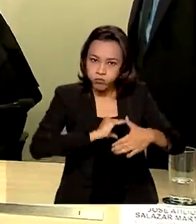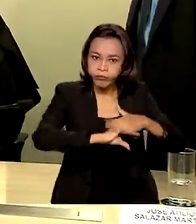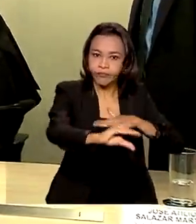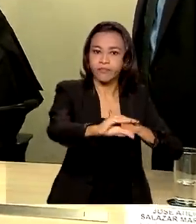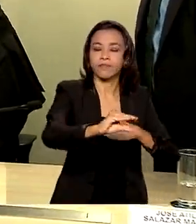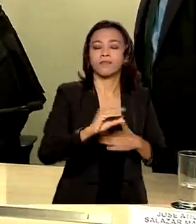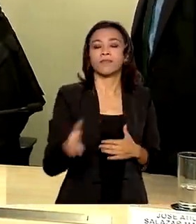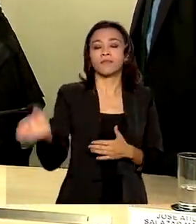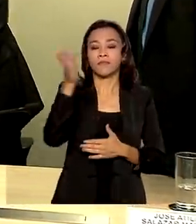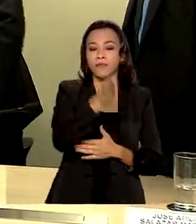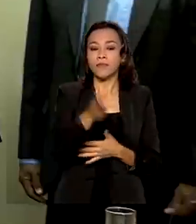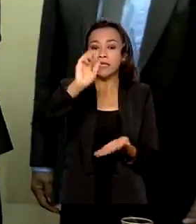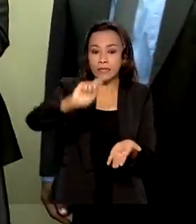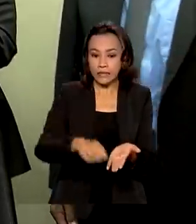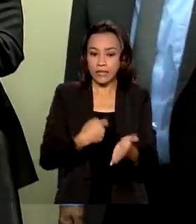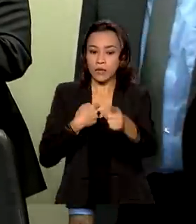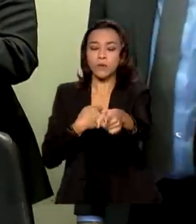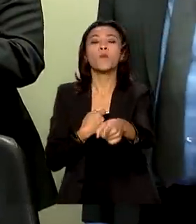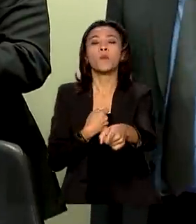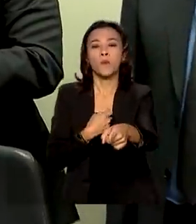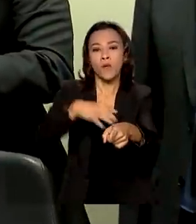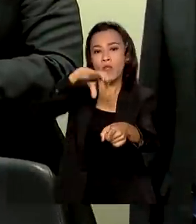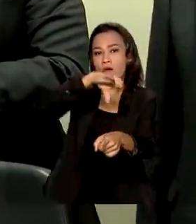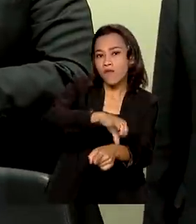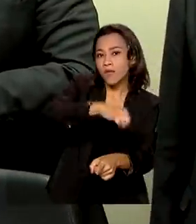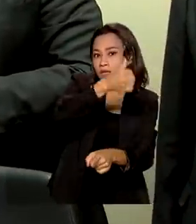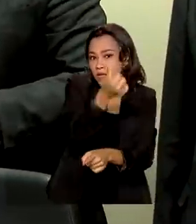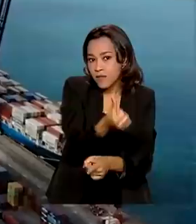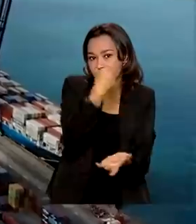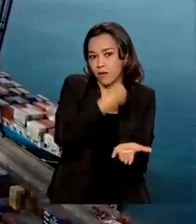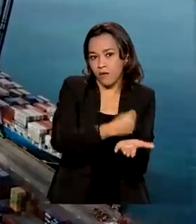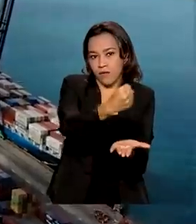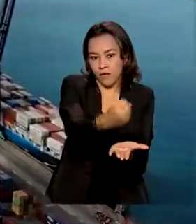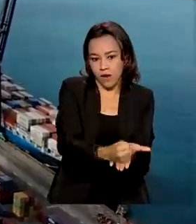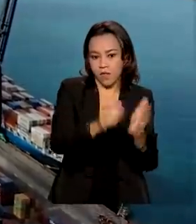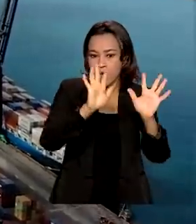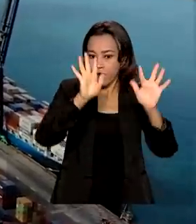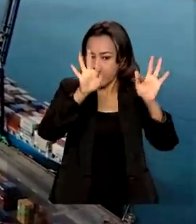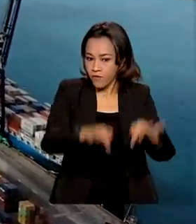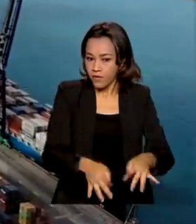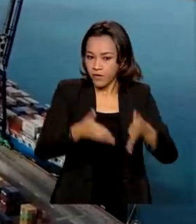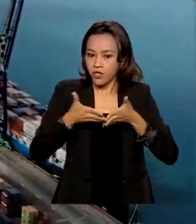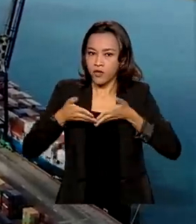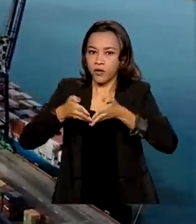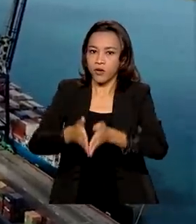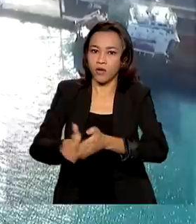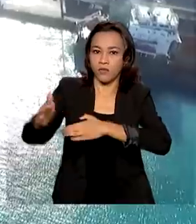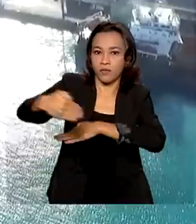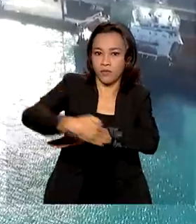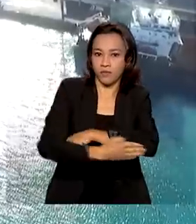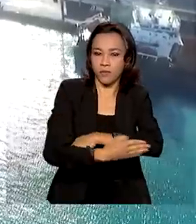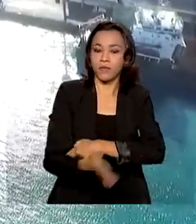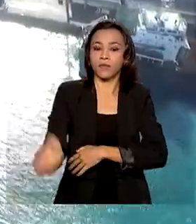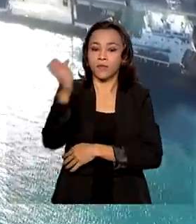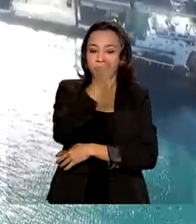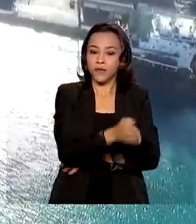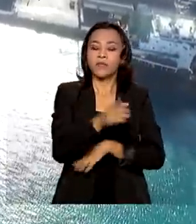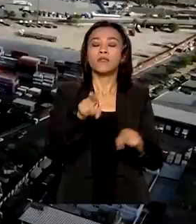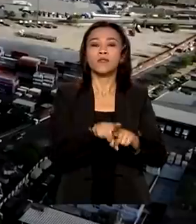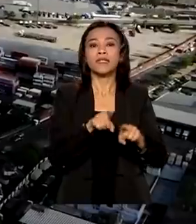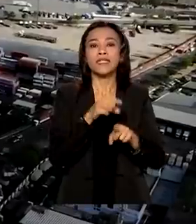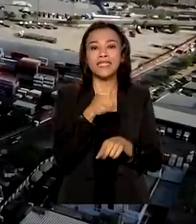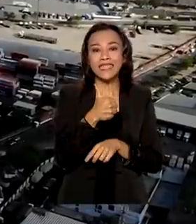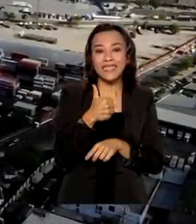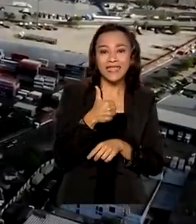E a assinatura de 96 contratos de adesão para terminais privados, com a contratação de 13